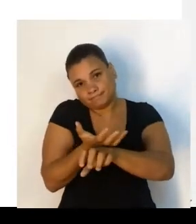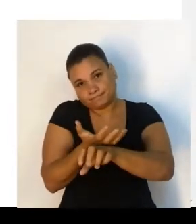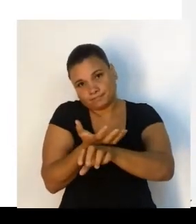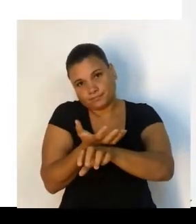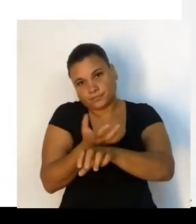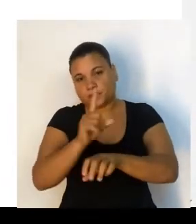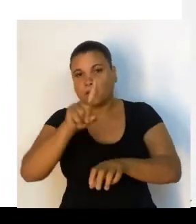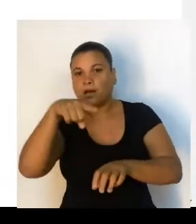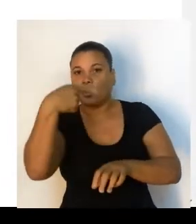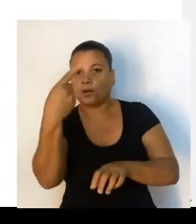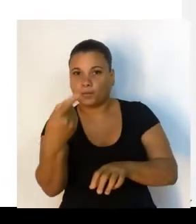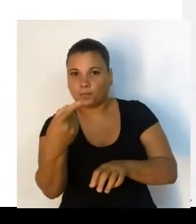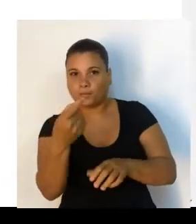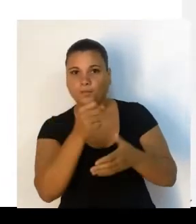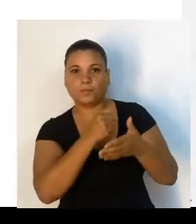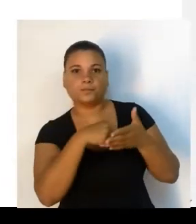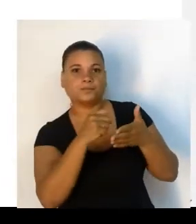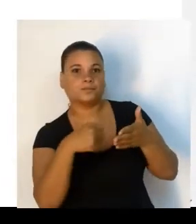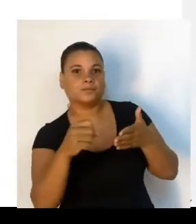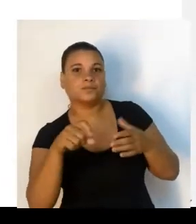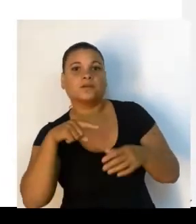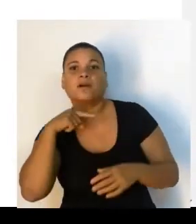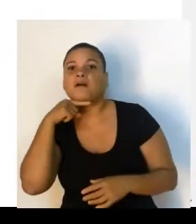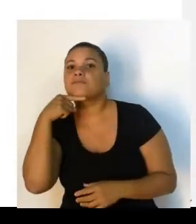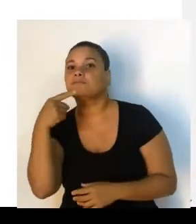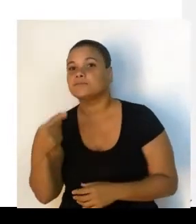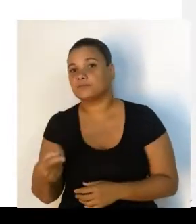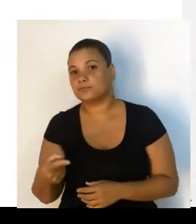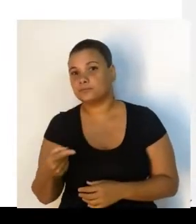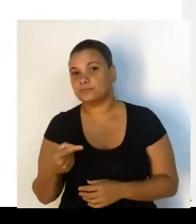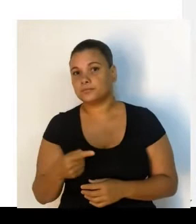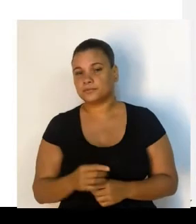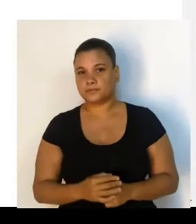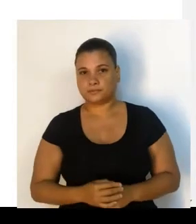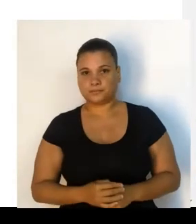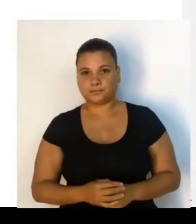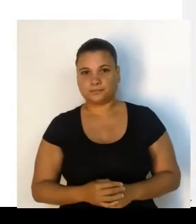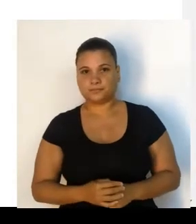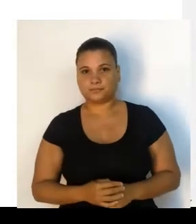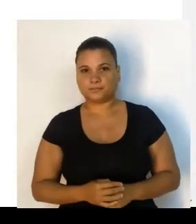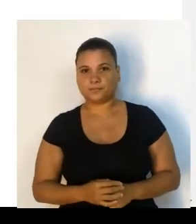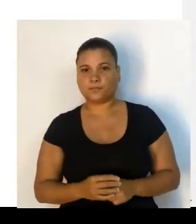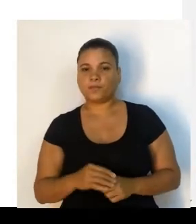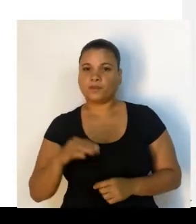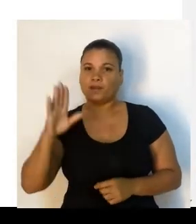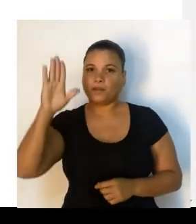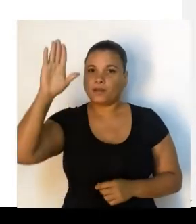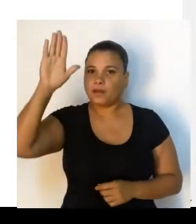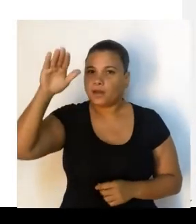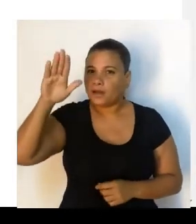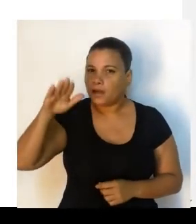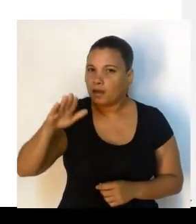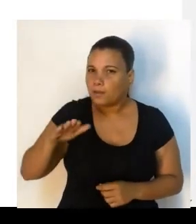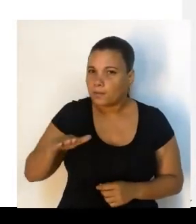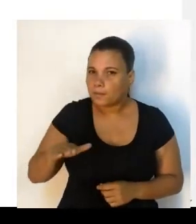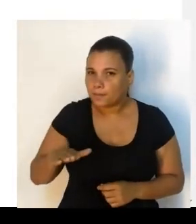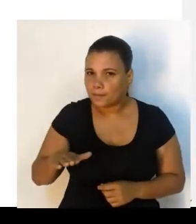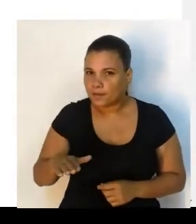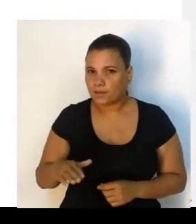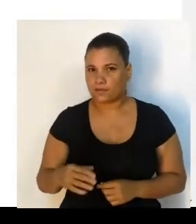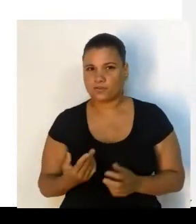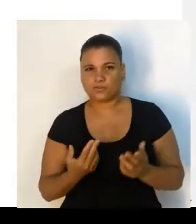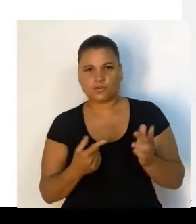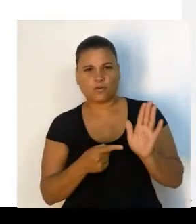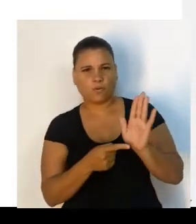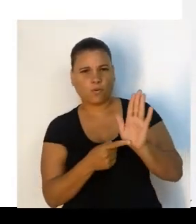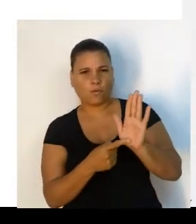do conteúdo. Depois, é só colocar a sua dúvida na parte de mensagem, como apresentado no